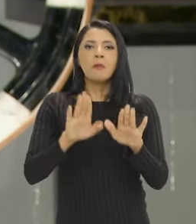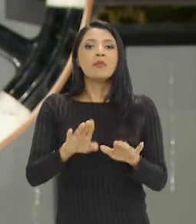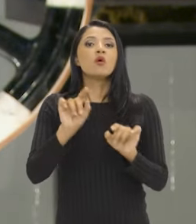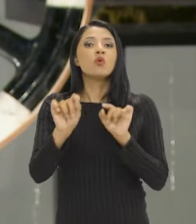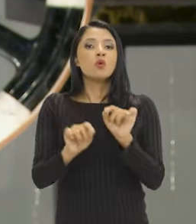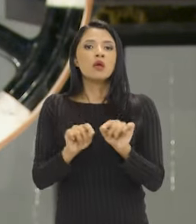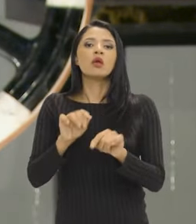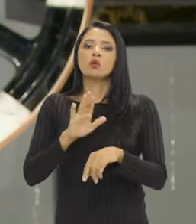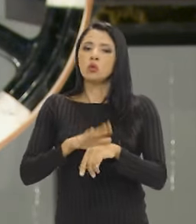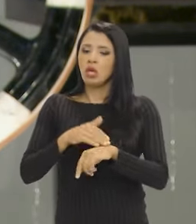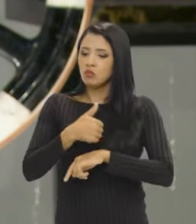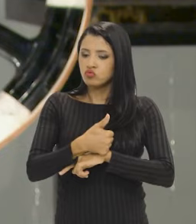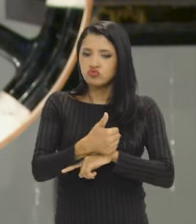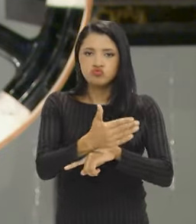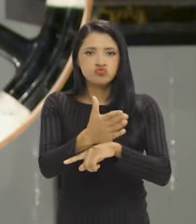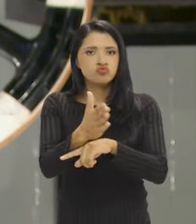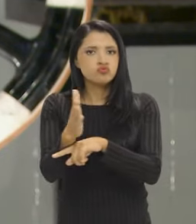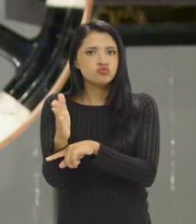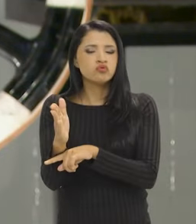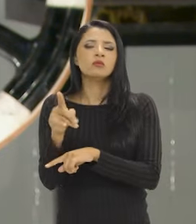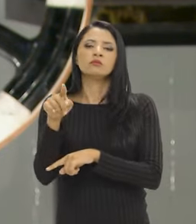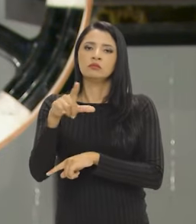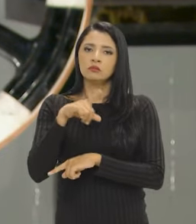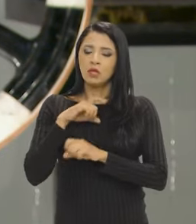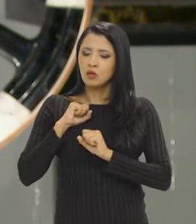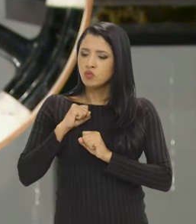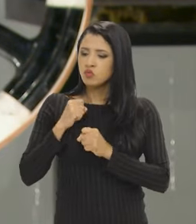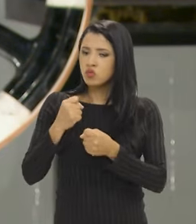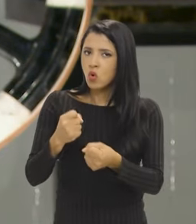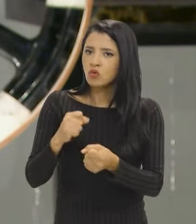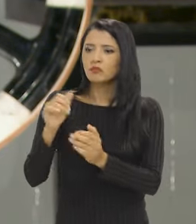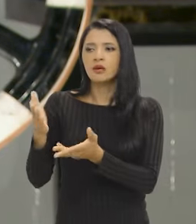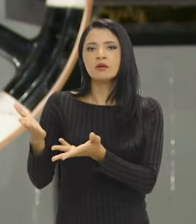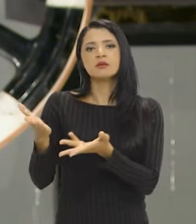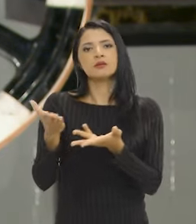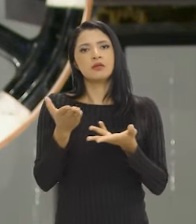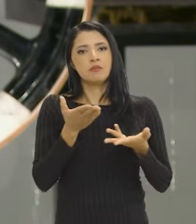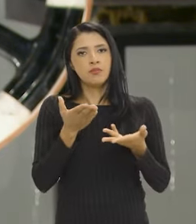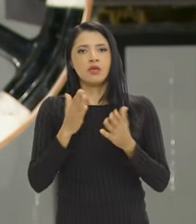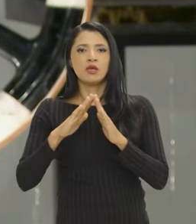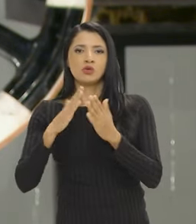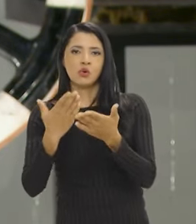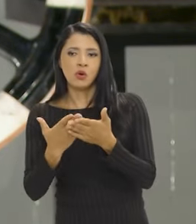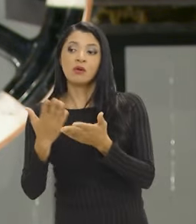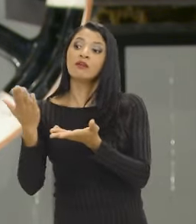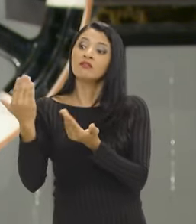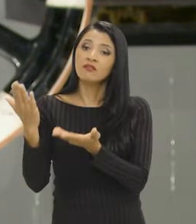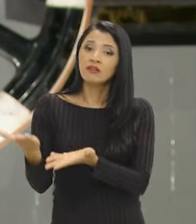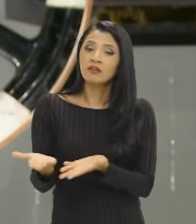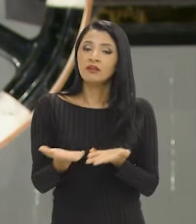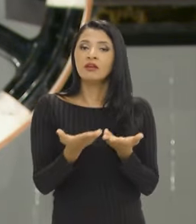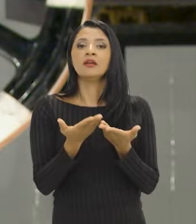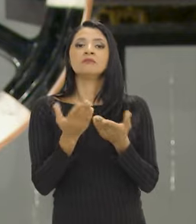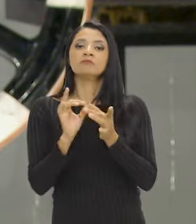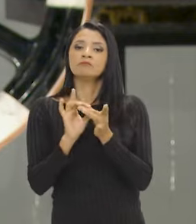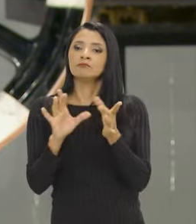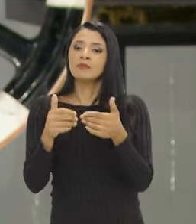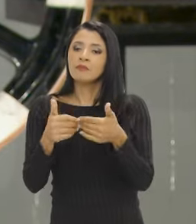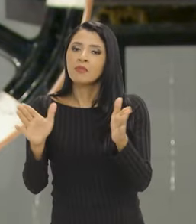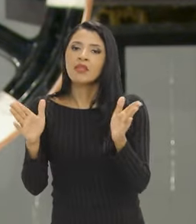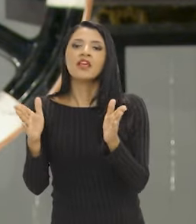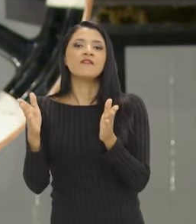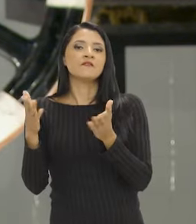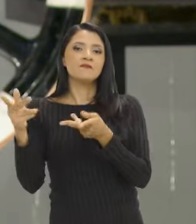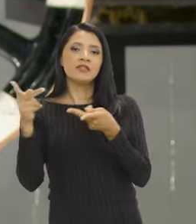fato é que o tempo todo há um esforço para receber escolas, para promover